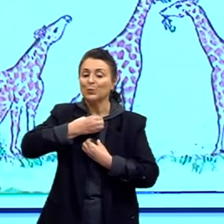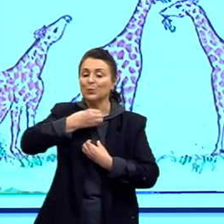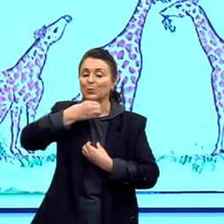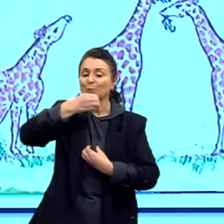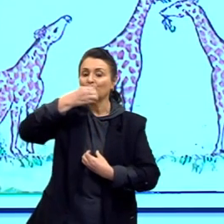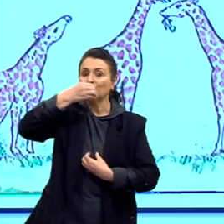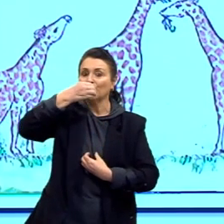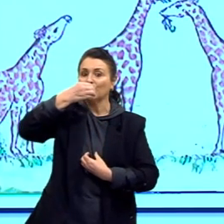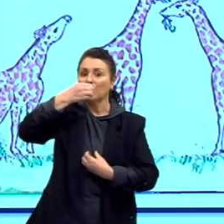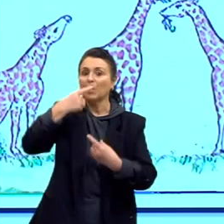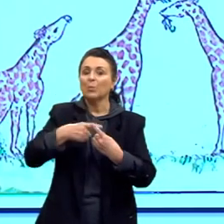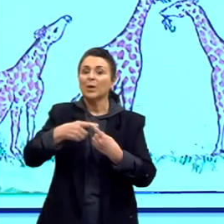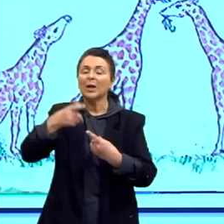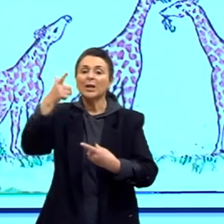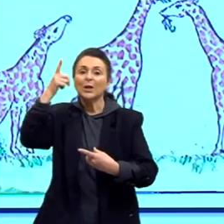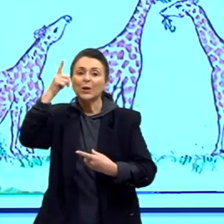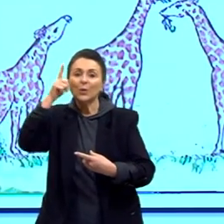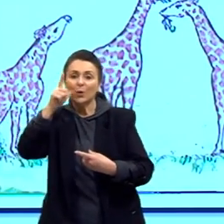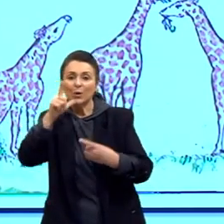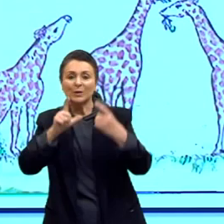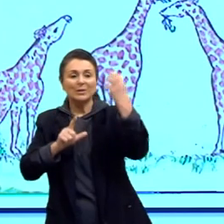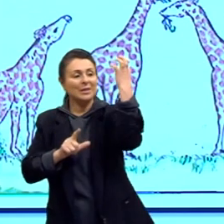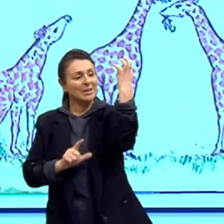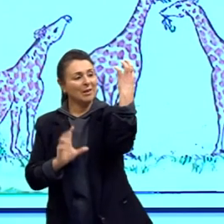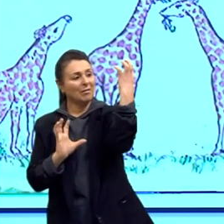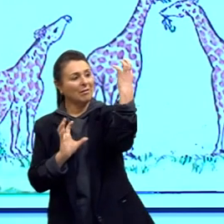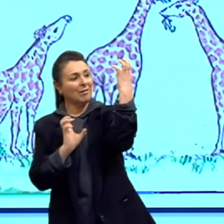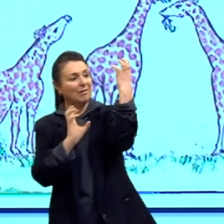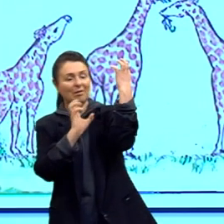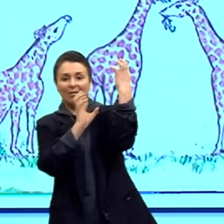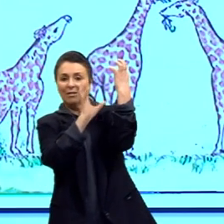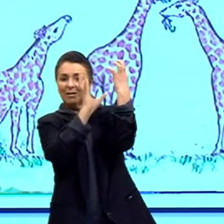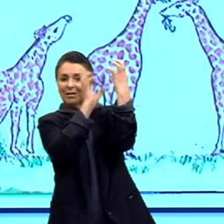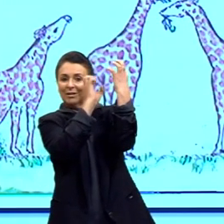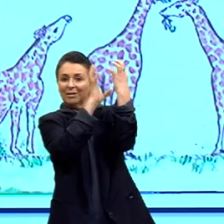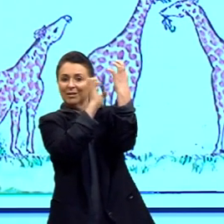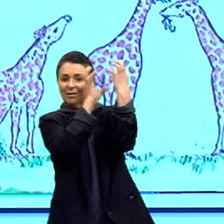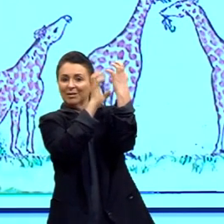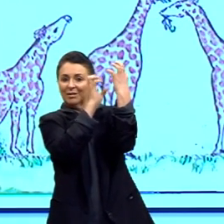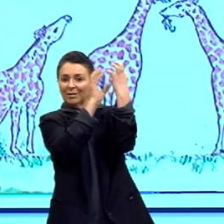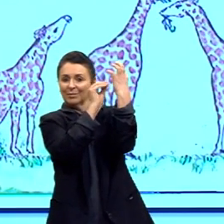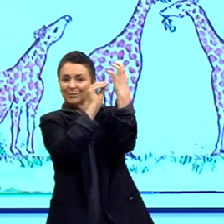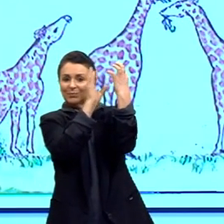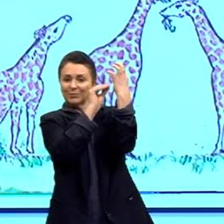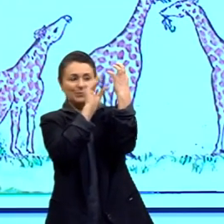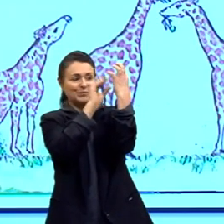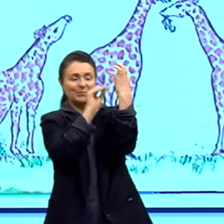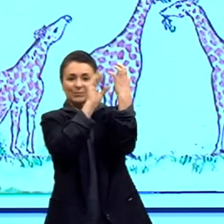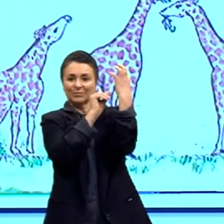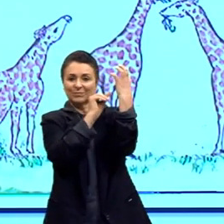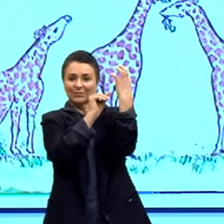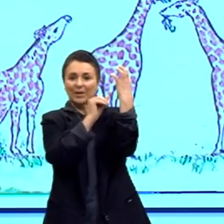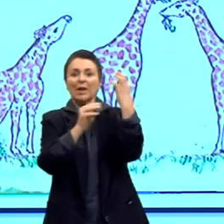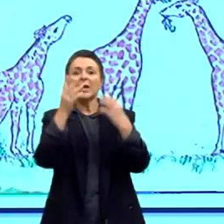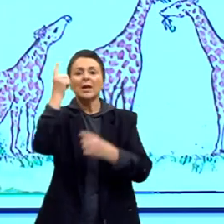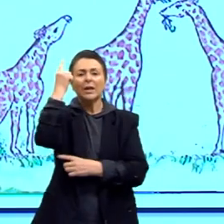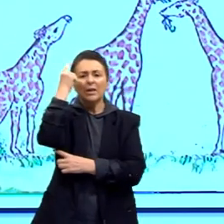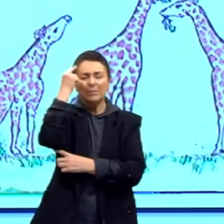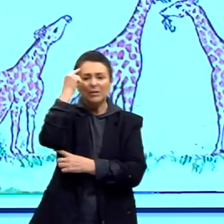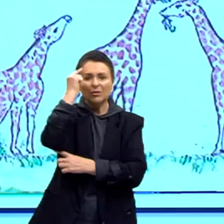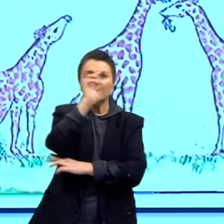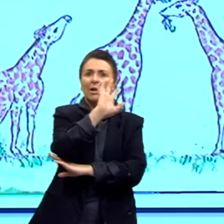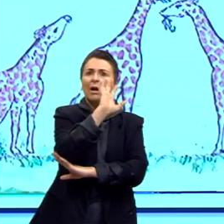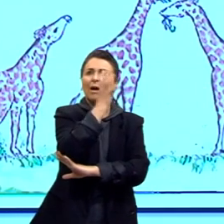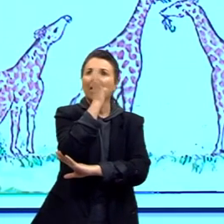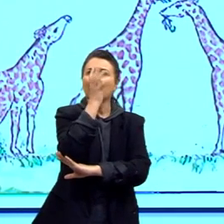conseguiam alimentar-se melhor do que as girafas de pescoço curto. Então, vamos imaginar as árvores longas.